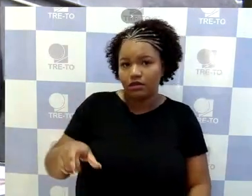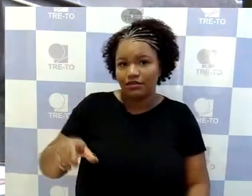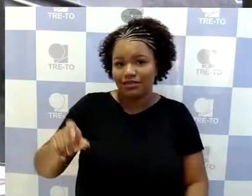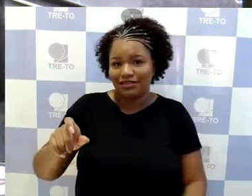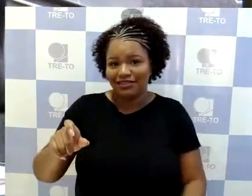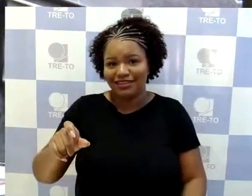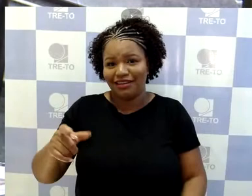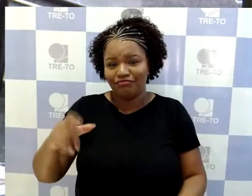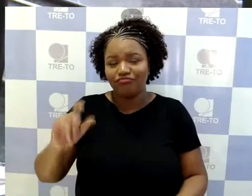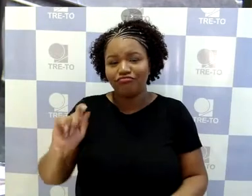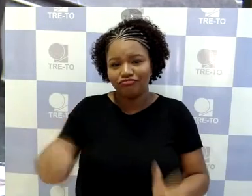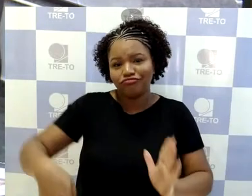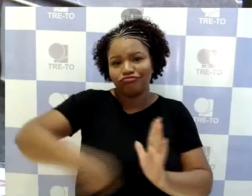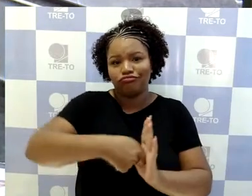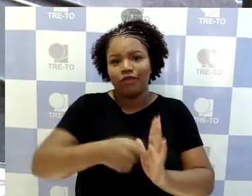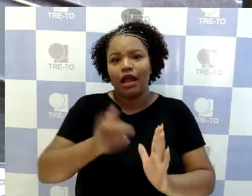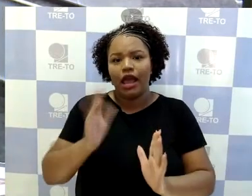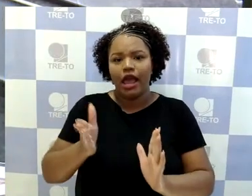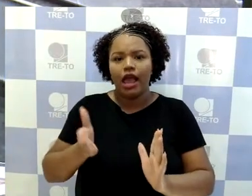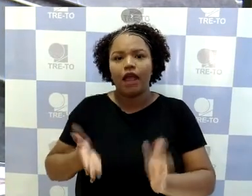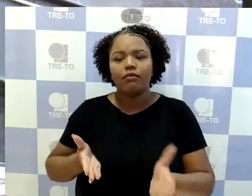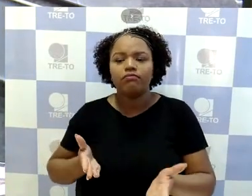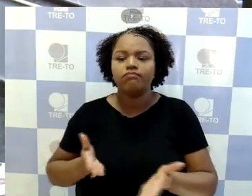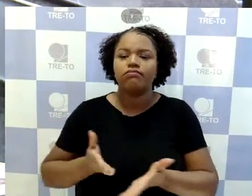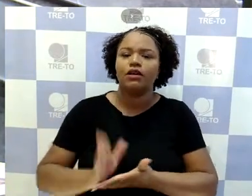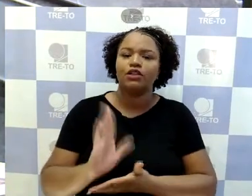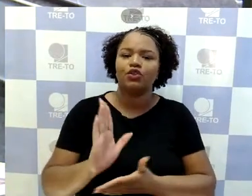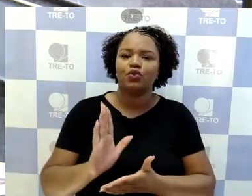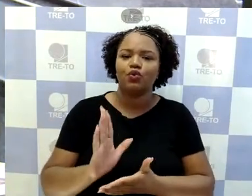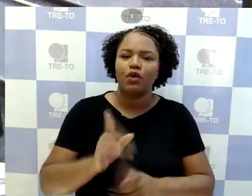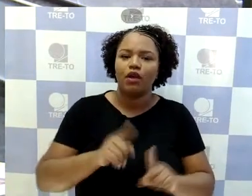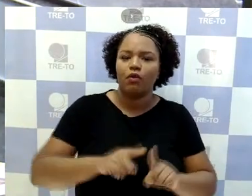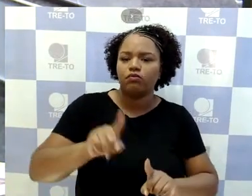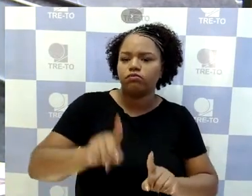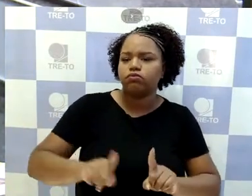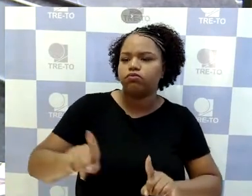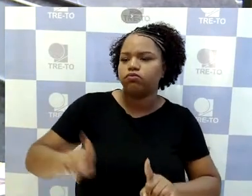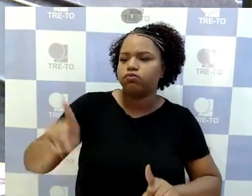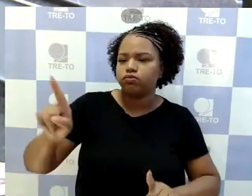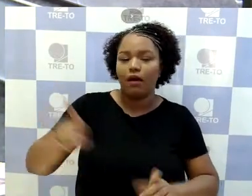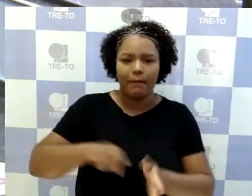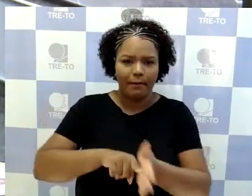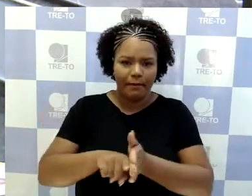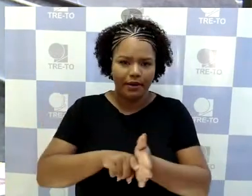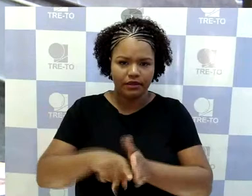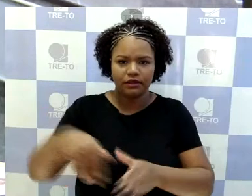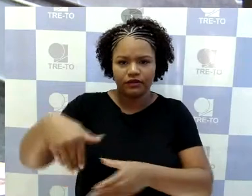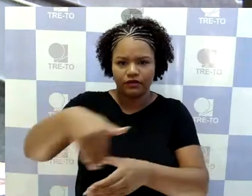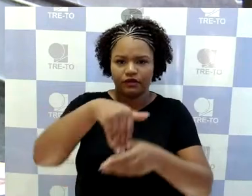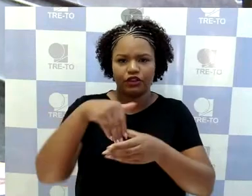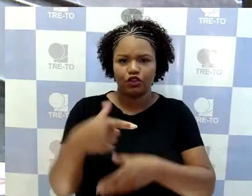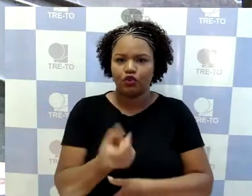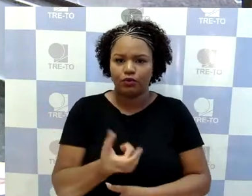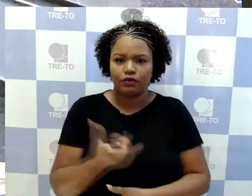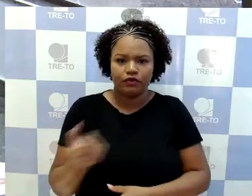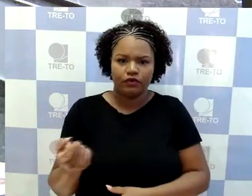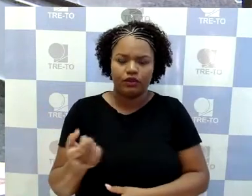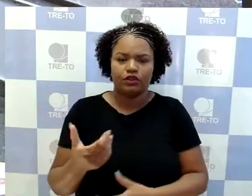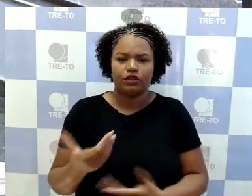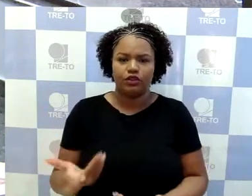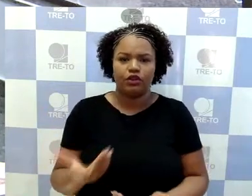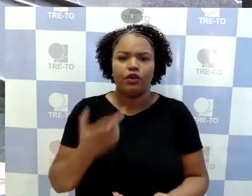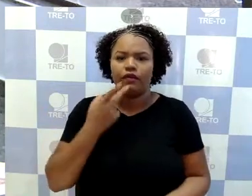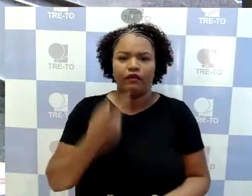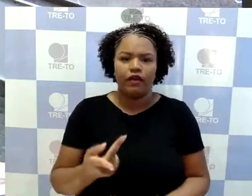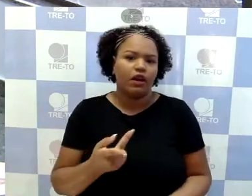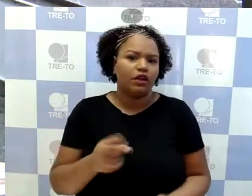2020. Então, gente não está falando de pesquisa, a gente está falando de um levantamento. Por que não houve recurso dessa